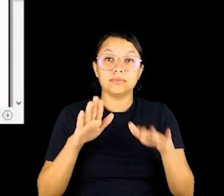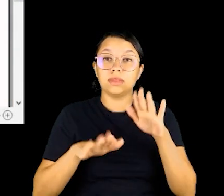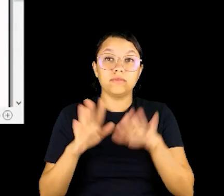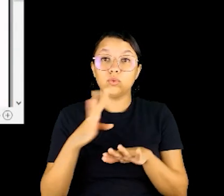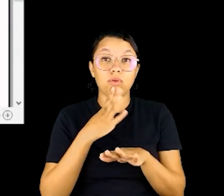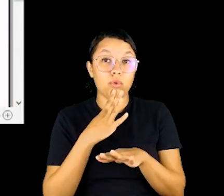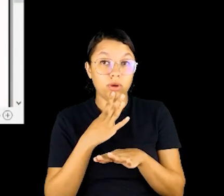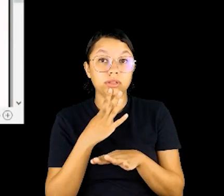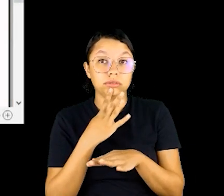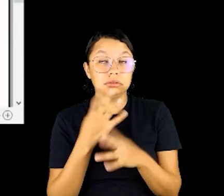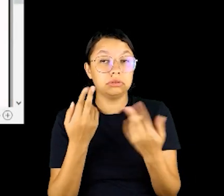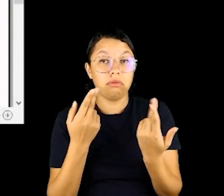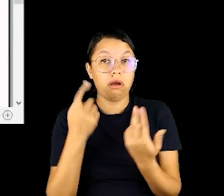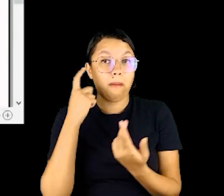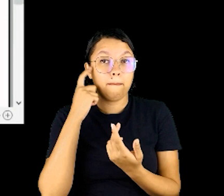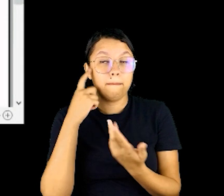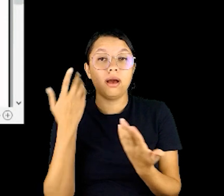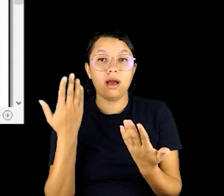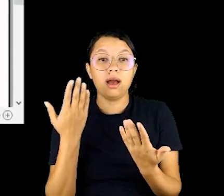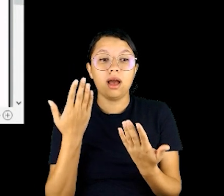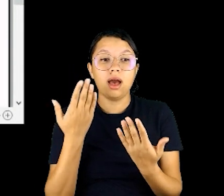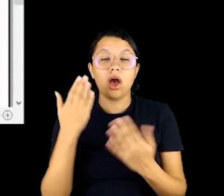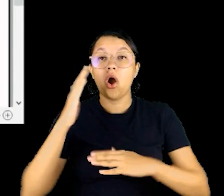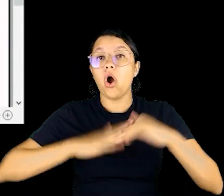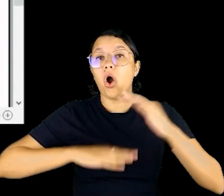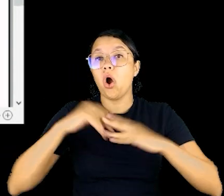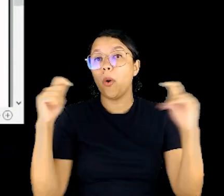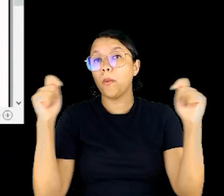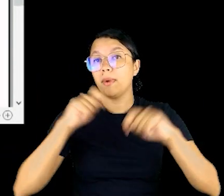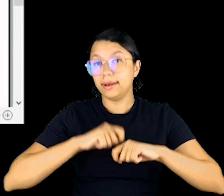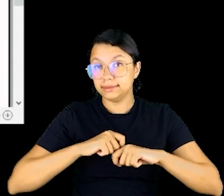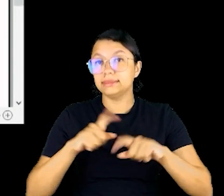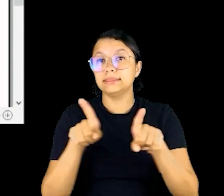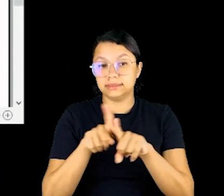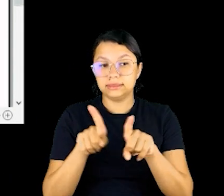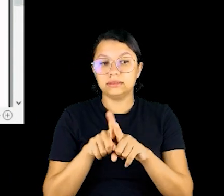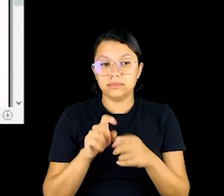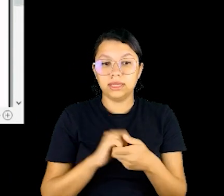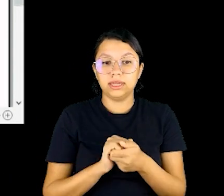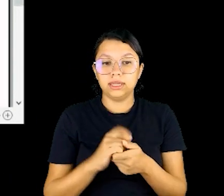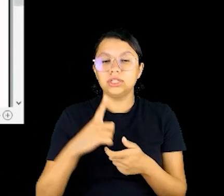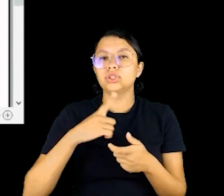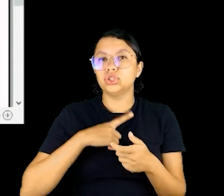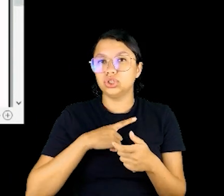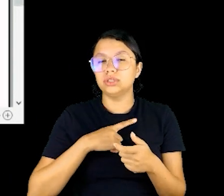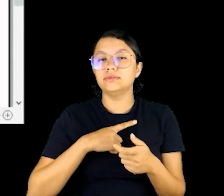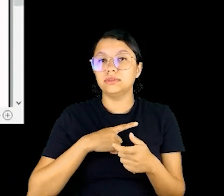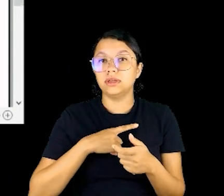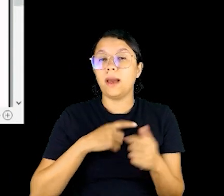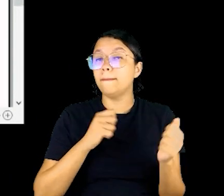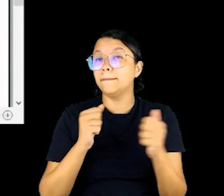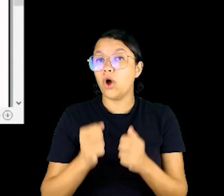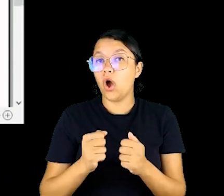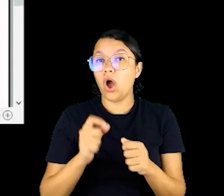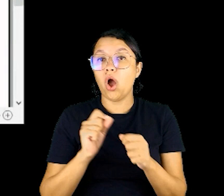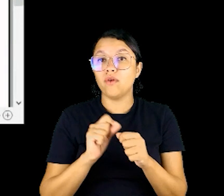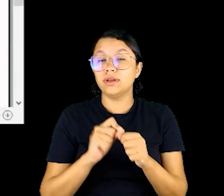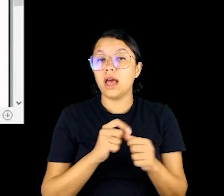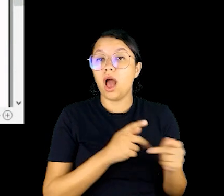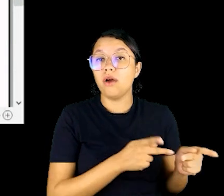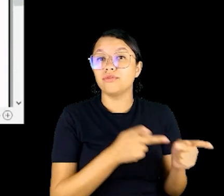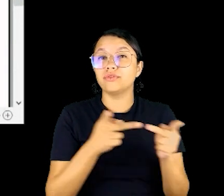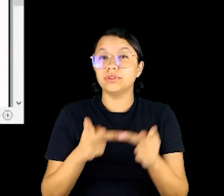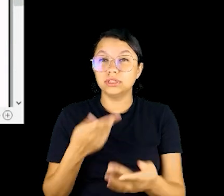também, às vezes não é tão conhecido como a gente pensa, né? A questão das competências também, eu tive, eu tive a possibilidade de fazer